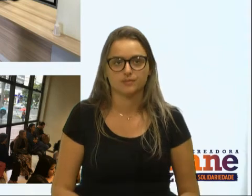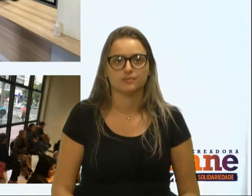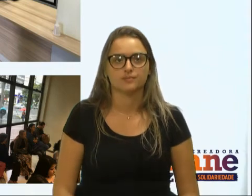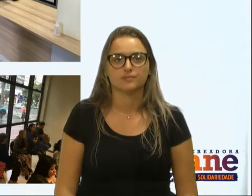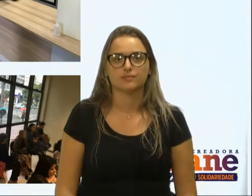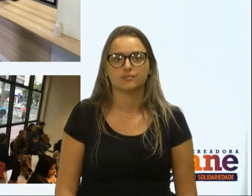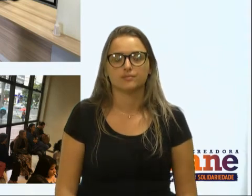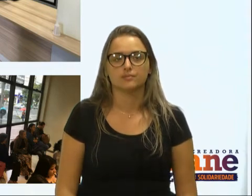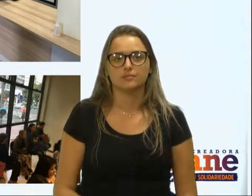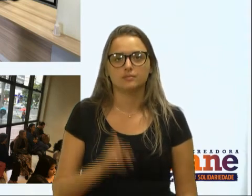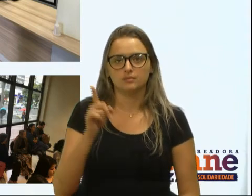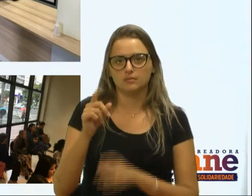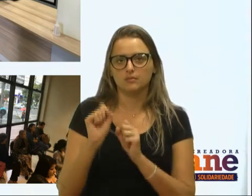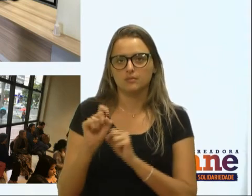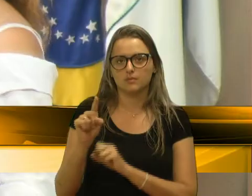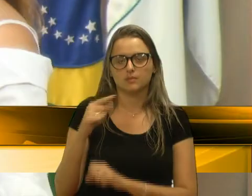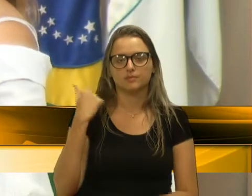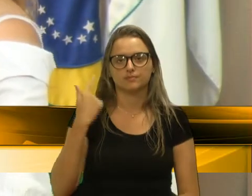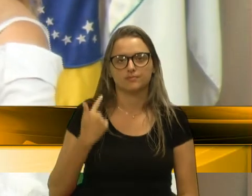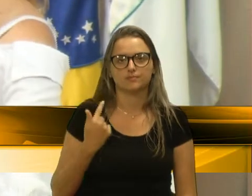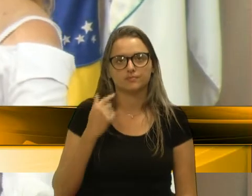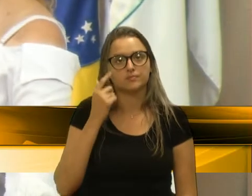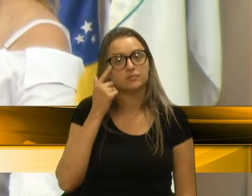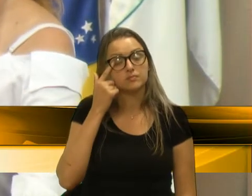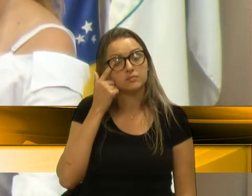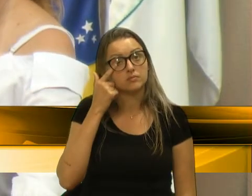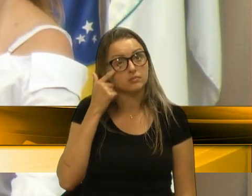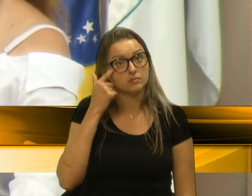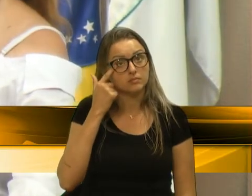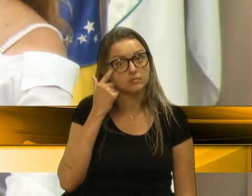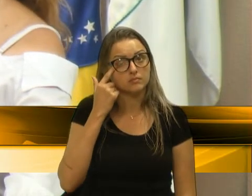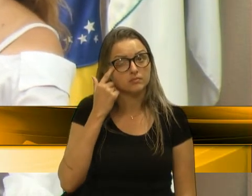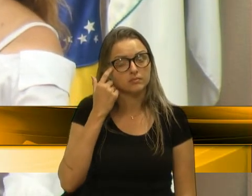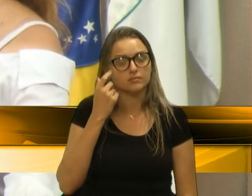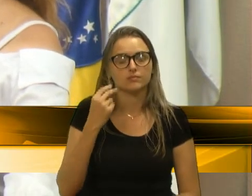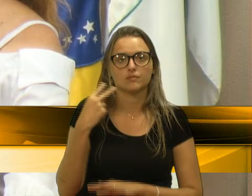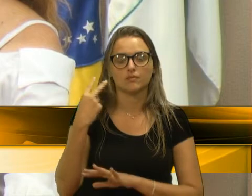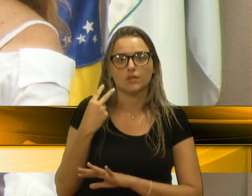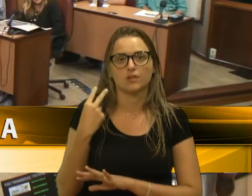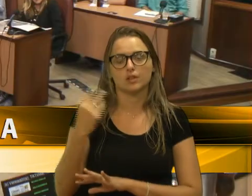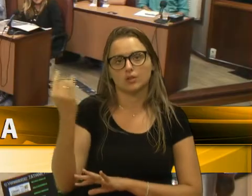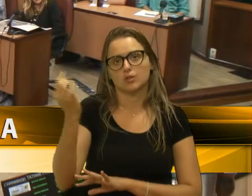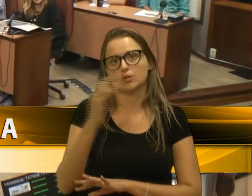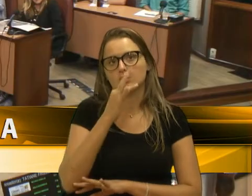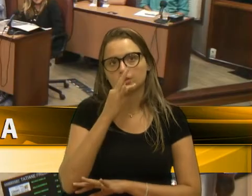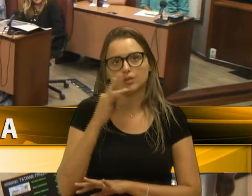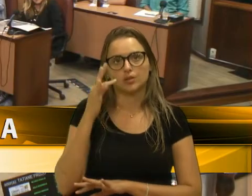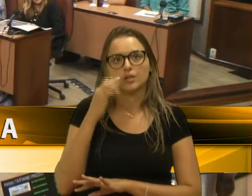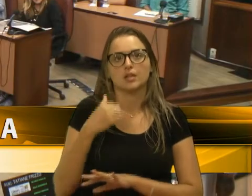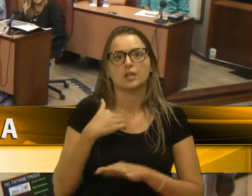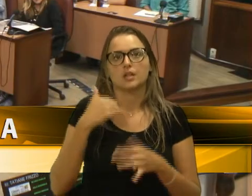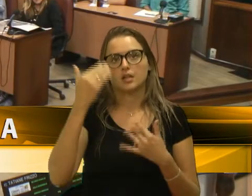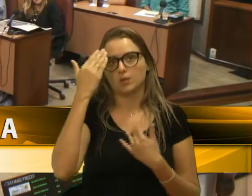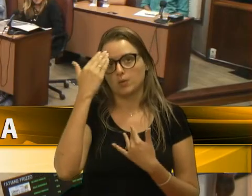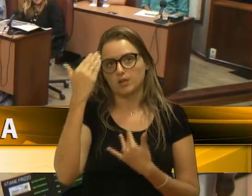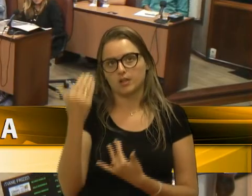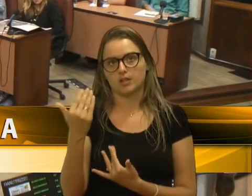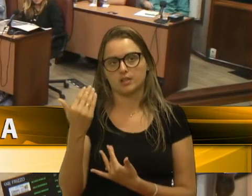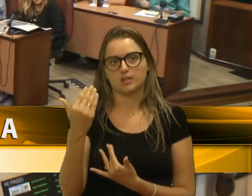Seu a parte, vereadora Gladys. Vereadora Tatiana, não, eu até agradeço a senhora estar